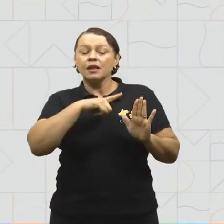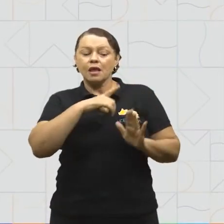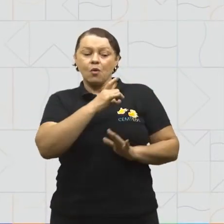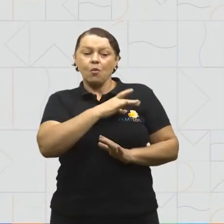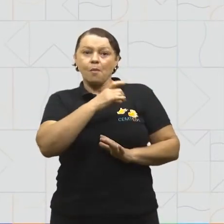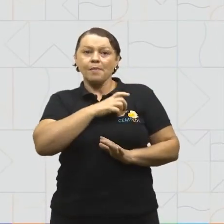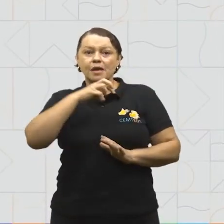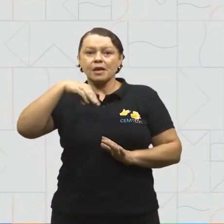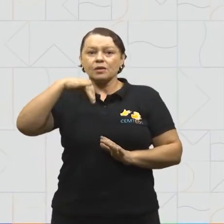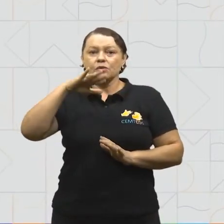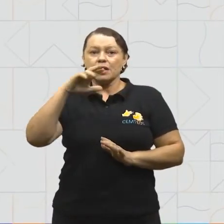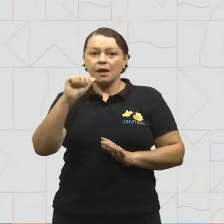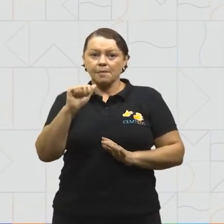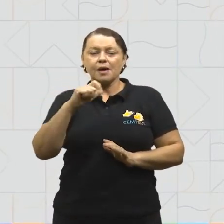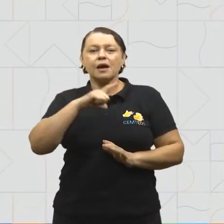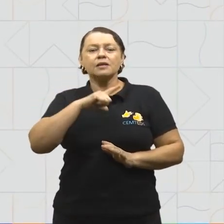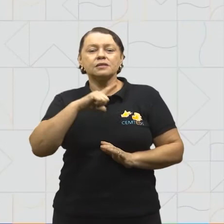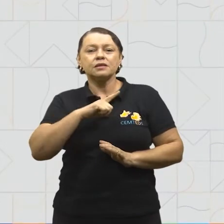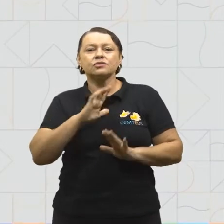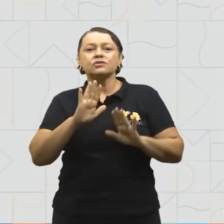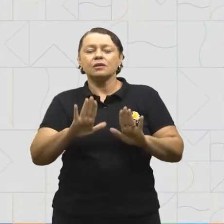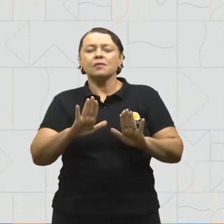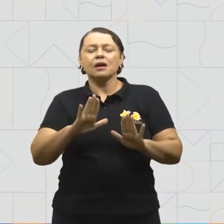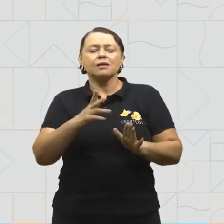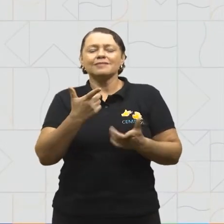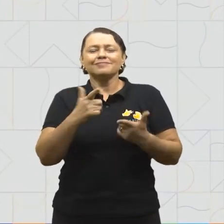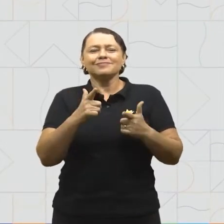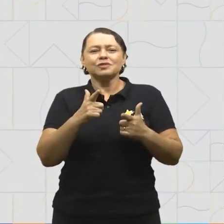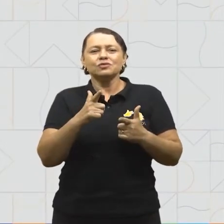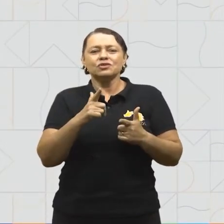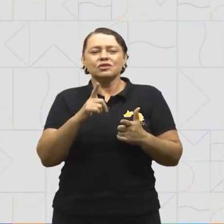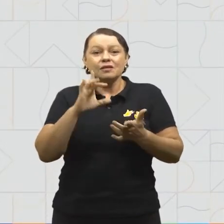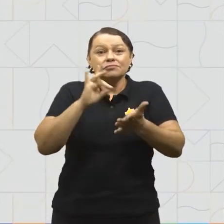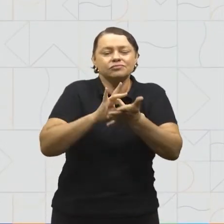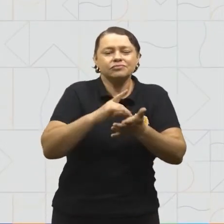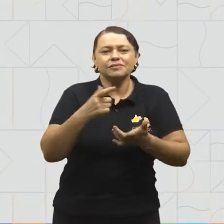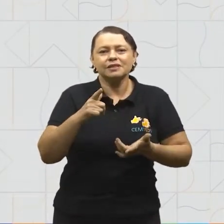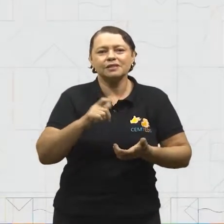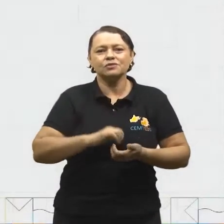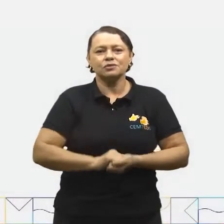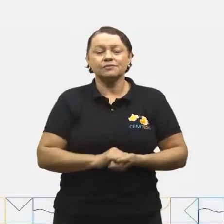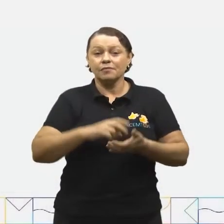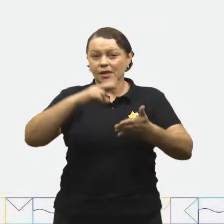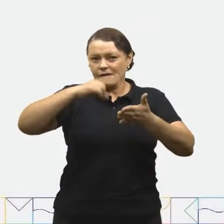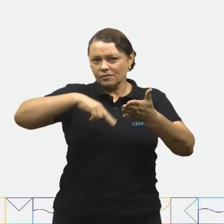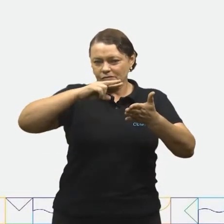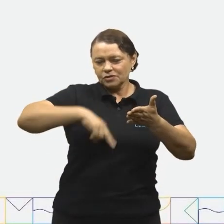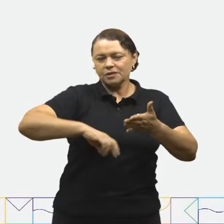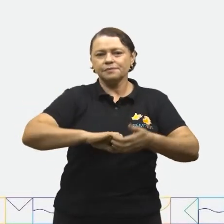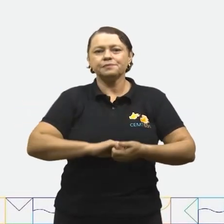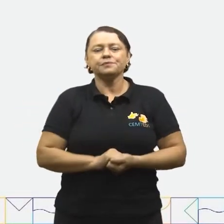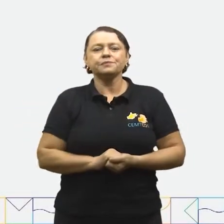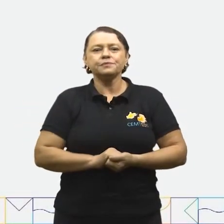Márcia tinha. Aquele medo que, verdade, não existia. Vamos lá! Leia comigo esse texto.